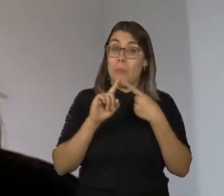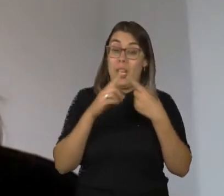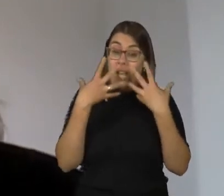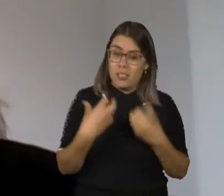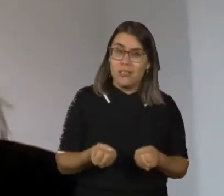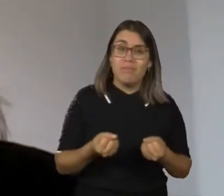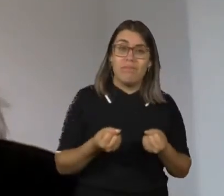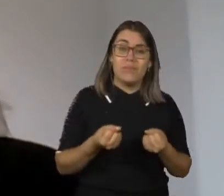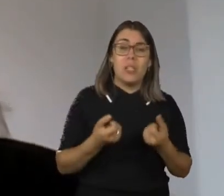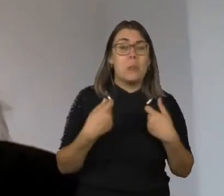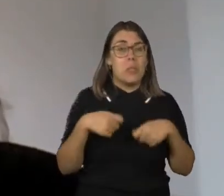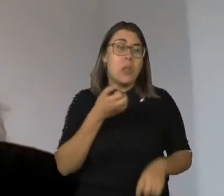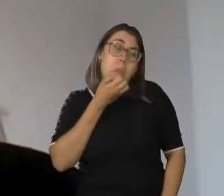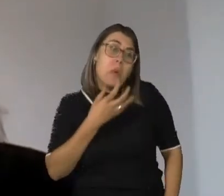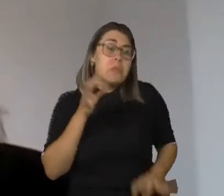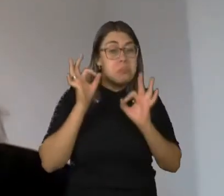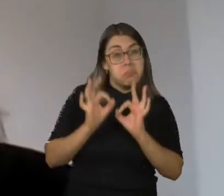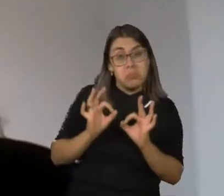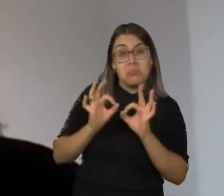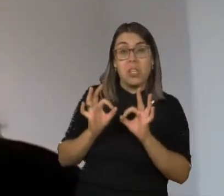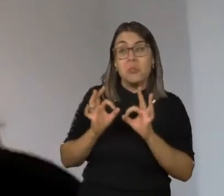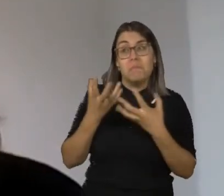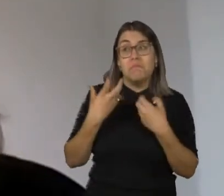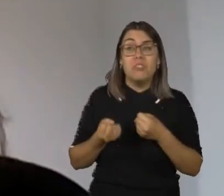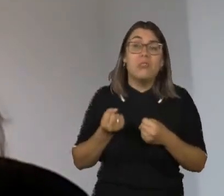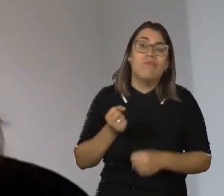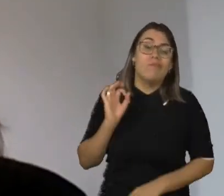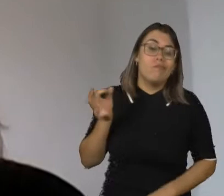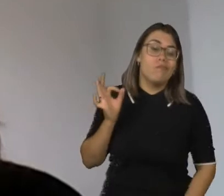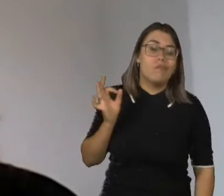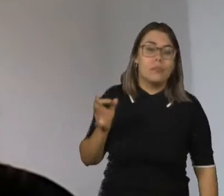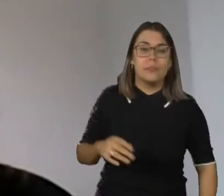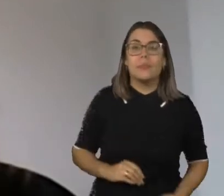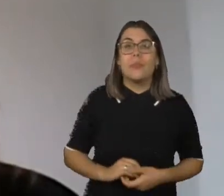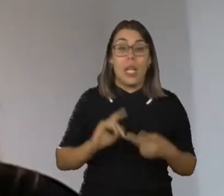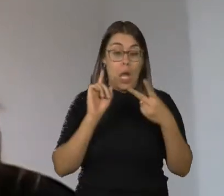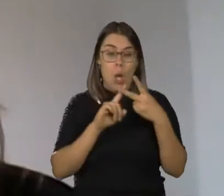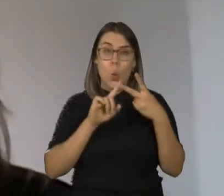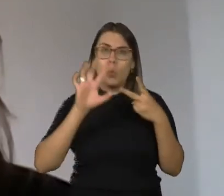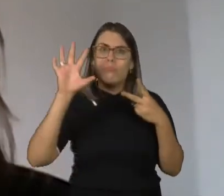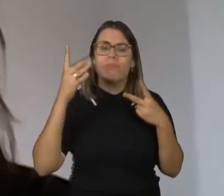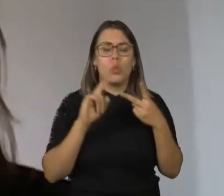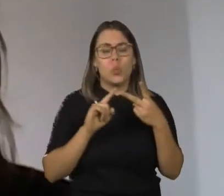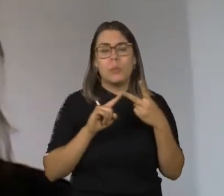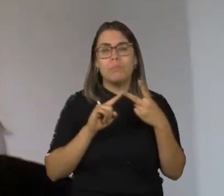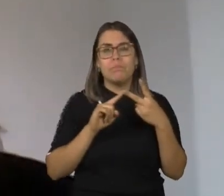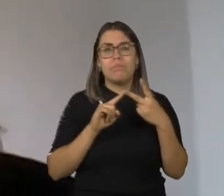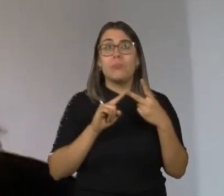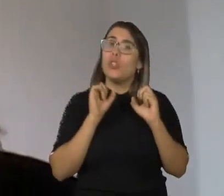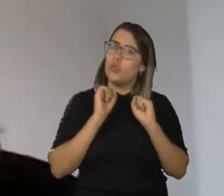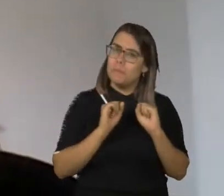Achar que isso está bom, que está certo, e tomar isso como uma verdade inquestionável. A outra hipótese é nós